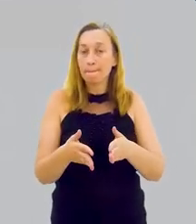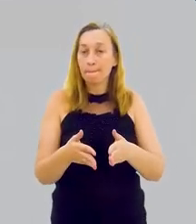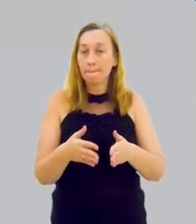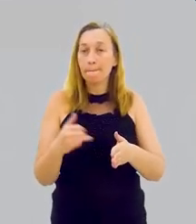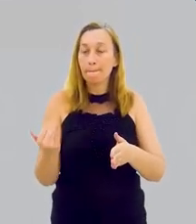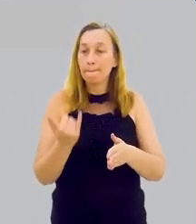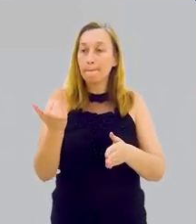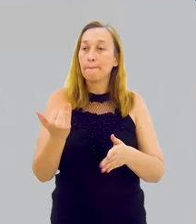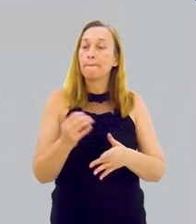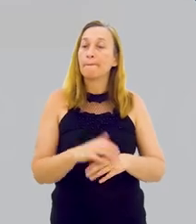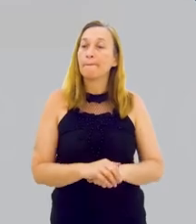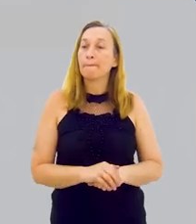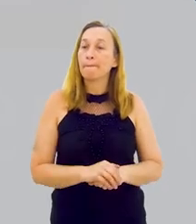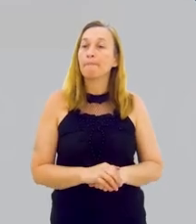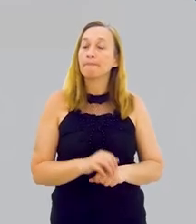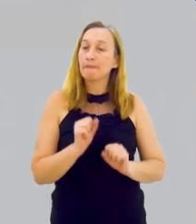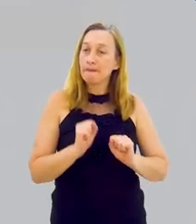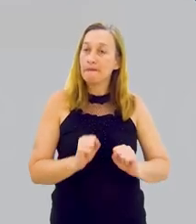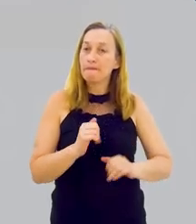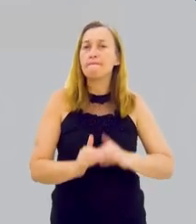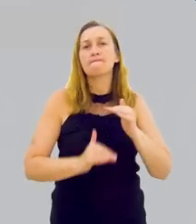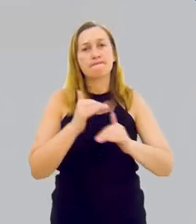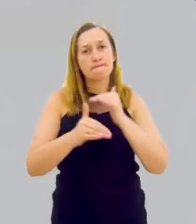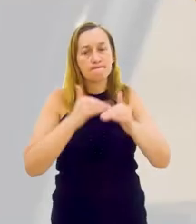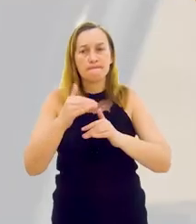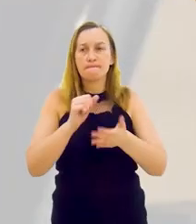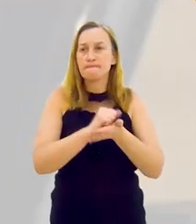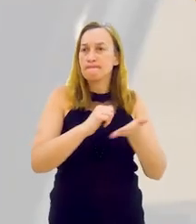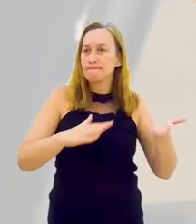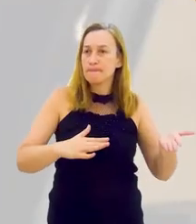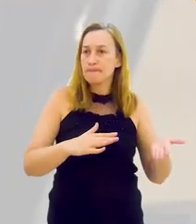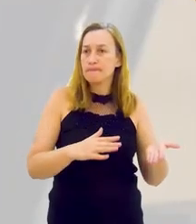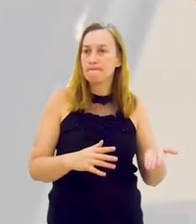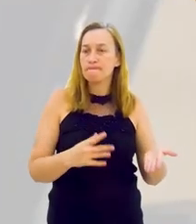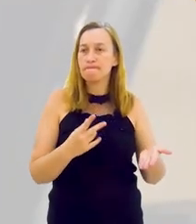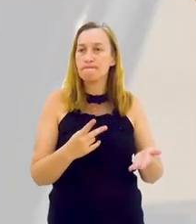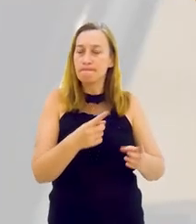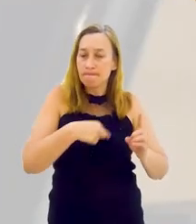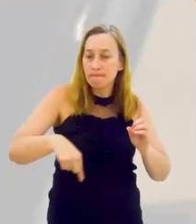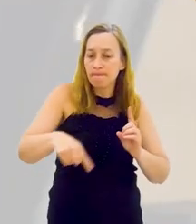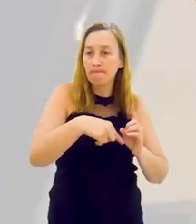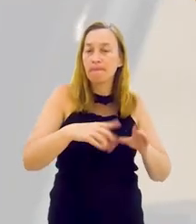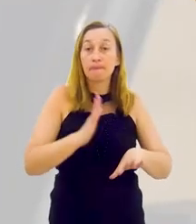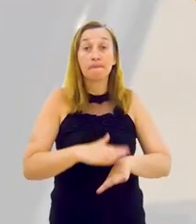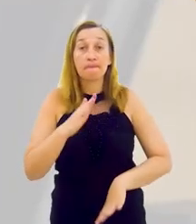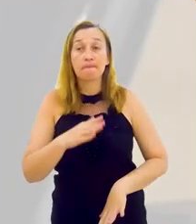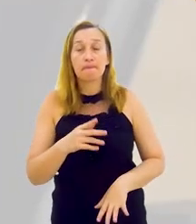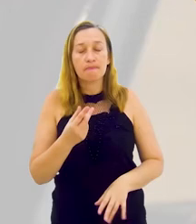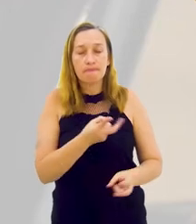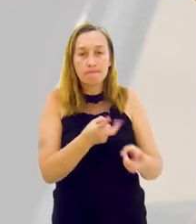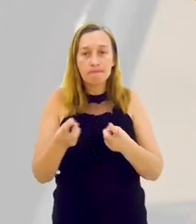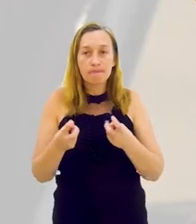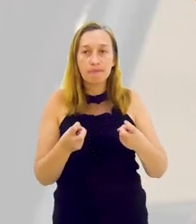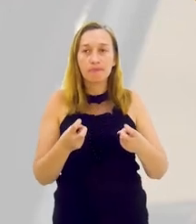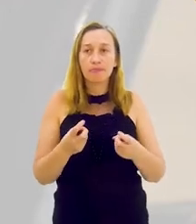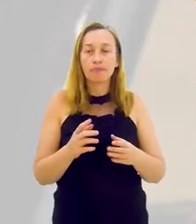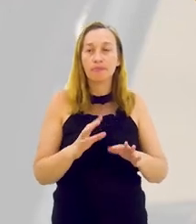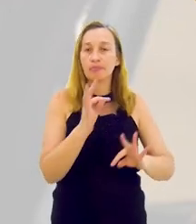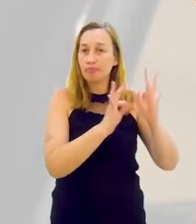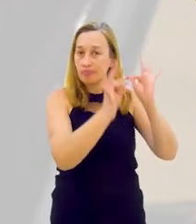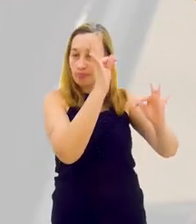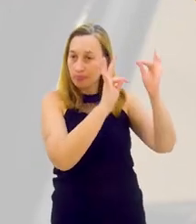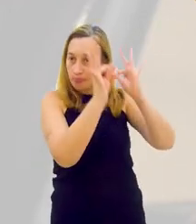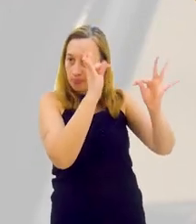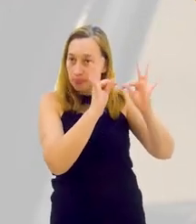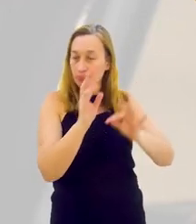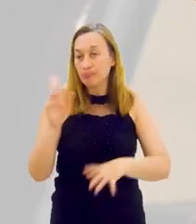tem concentrações, e a partir dessas concentrações você pode desenvolver atividades no seu entorno. E mais, identificar onde